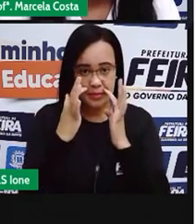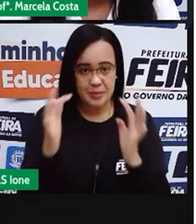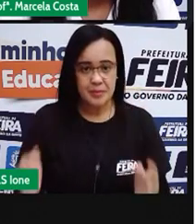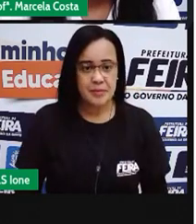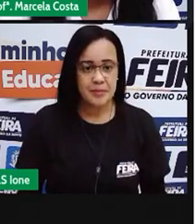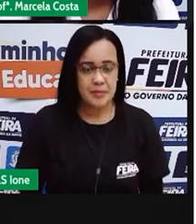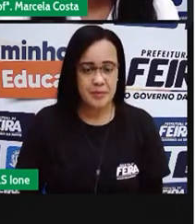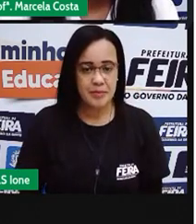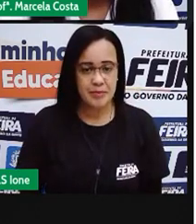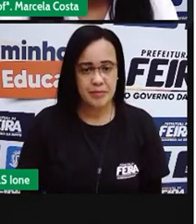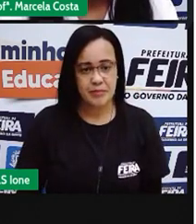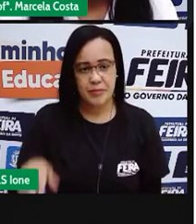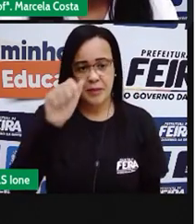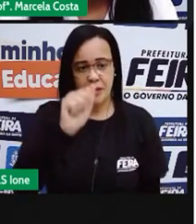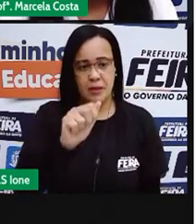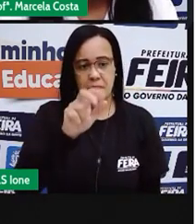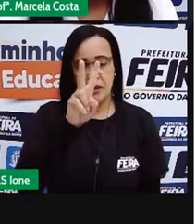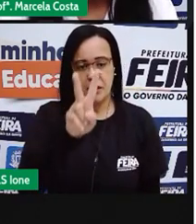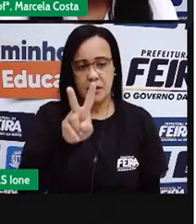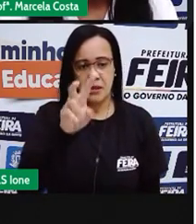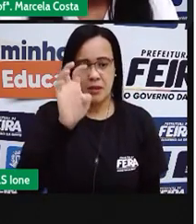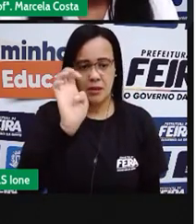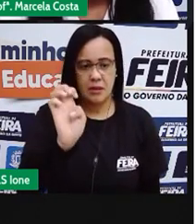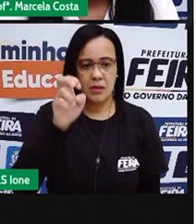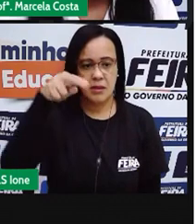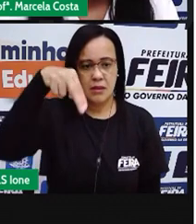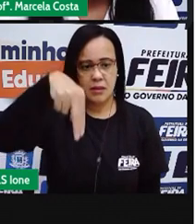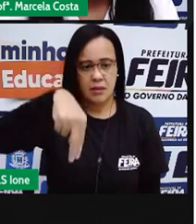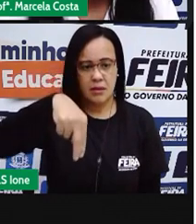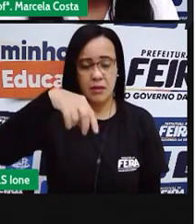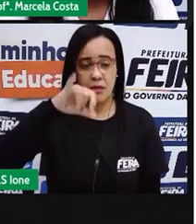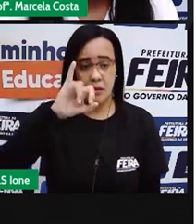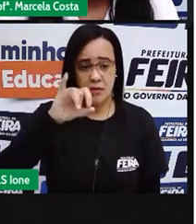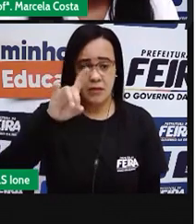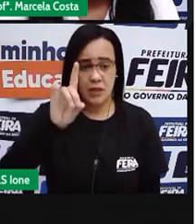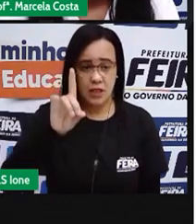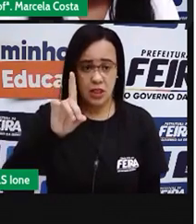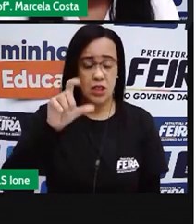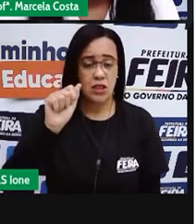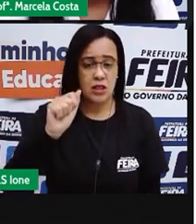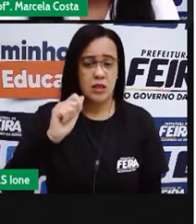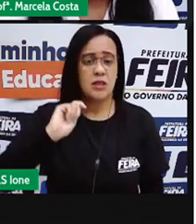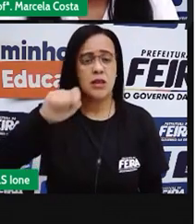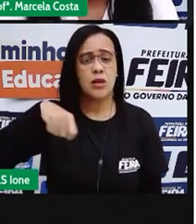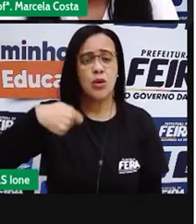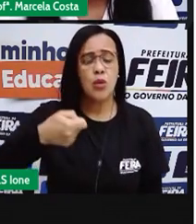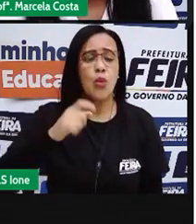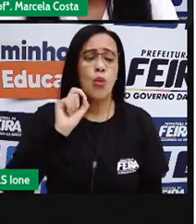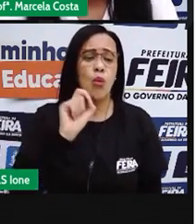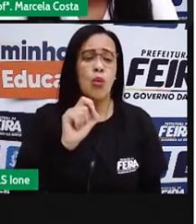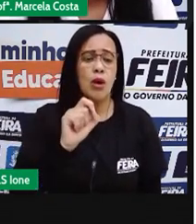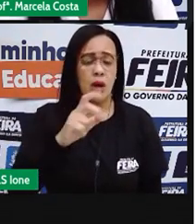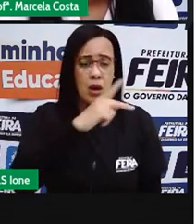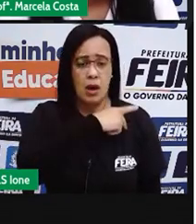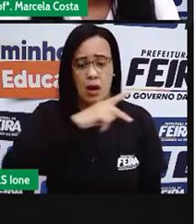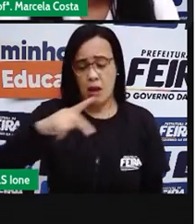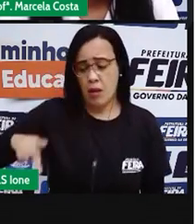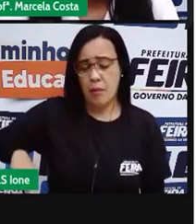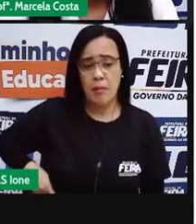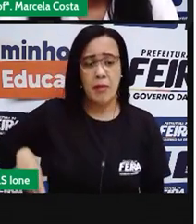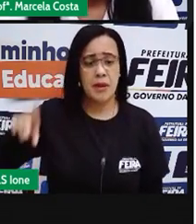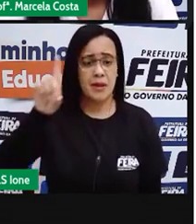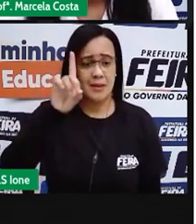avenida Presidente Dutra, e pouco antes, aqui em uma linha